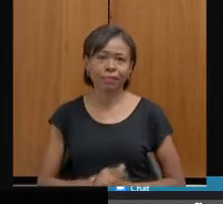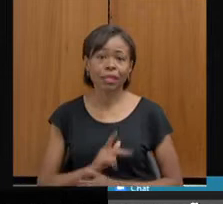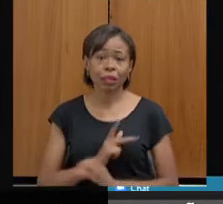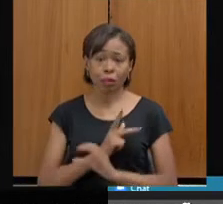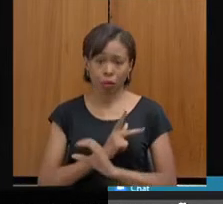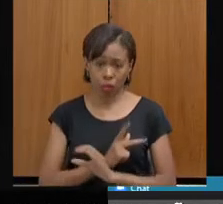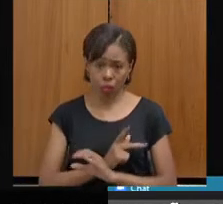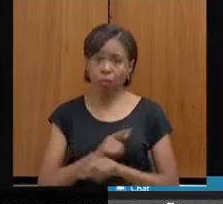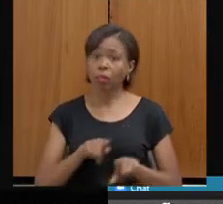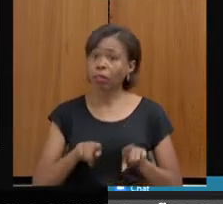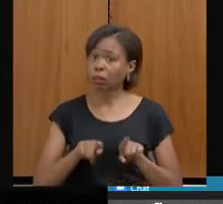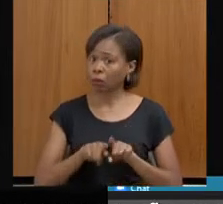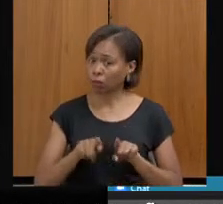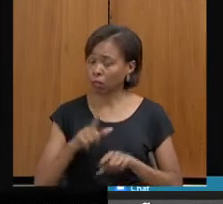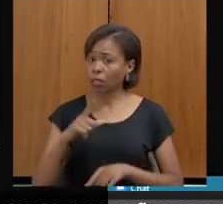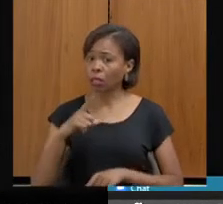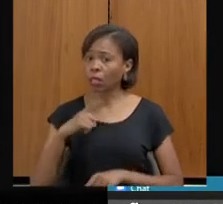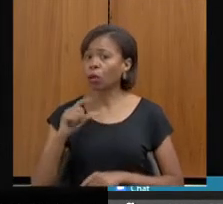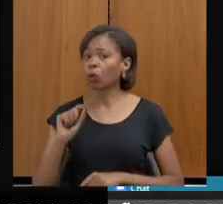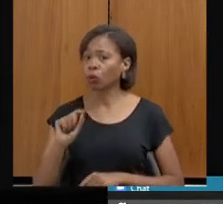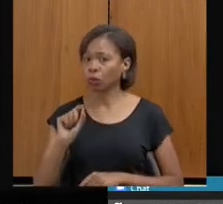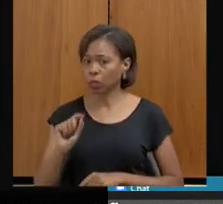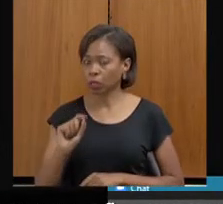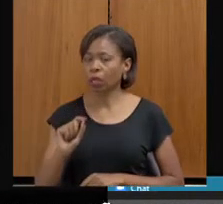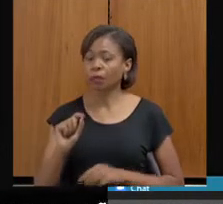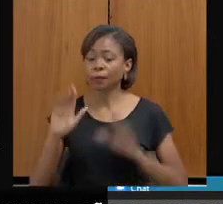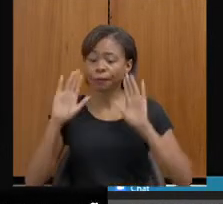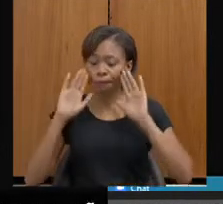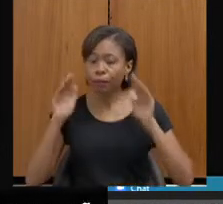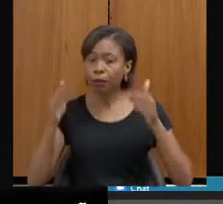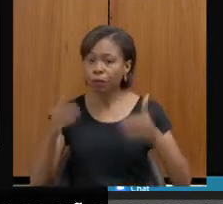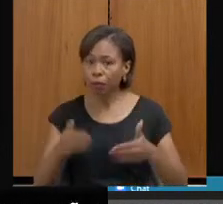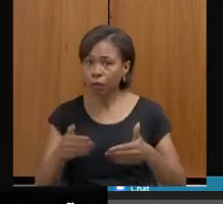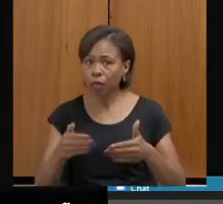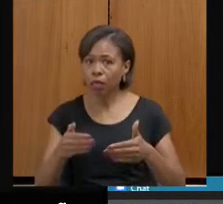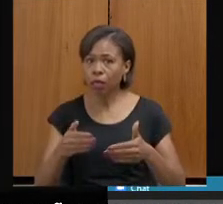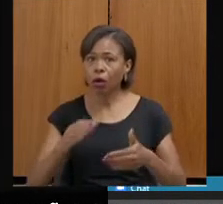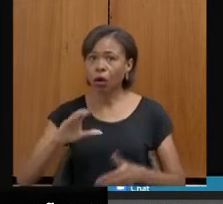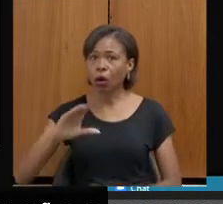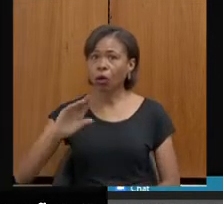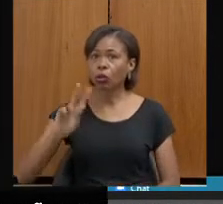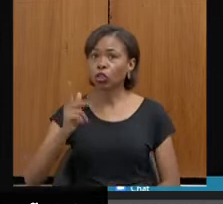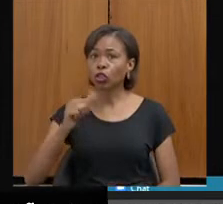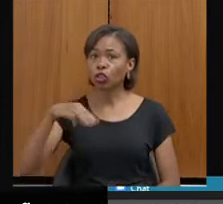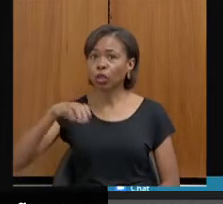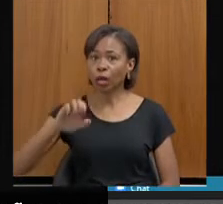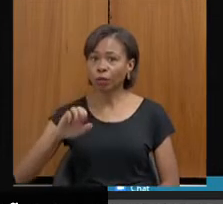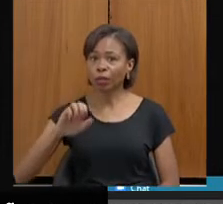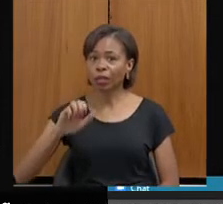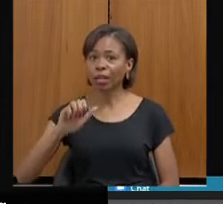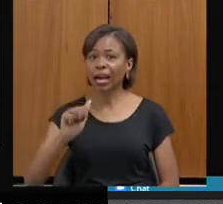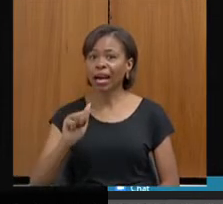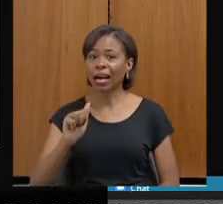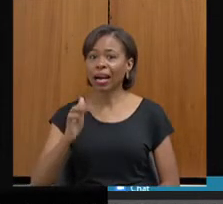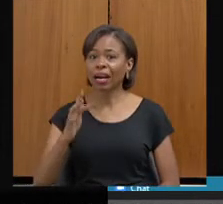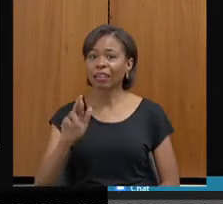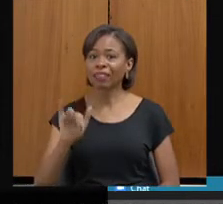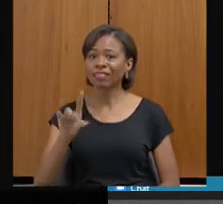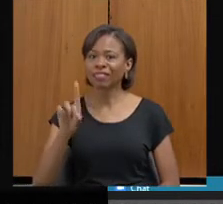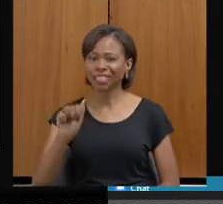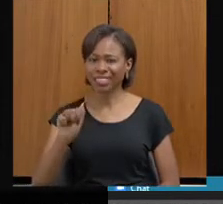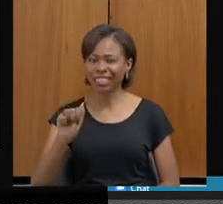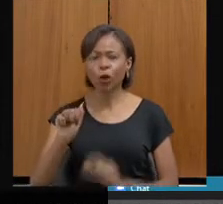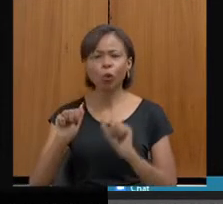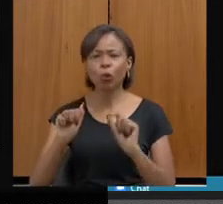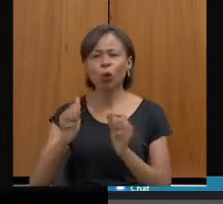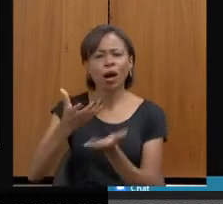também tem dado uma especial atenção em relação ao Chame Afrida. É um atendimento virtual, é assistente virtual que